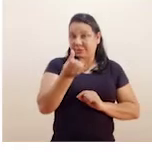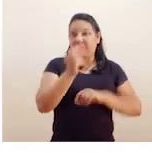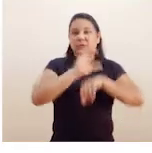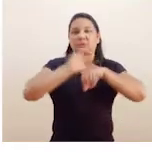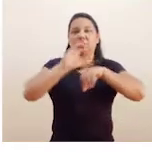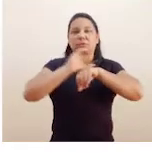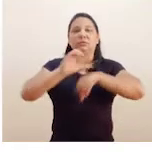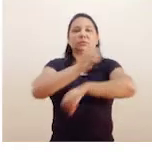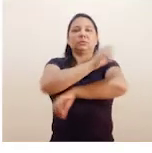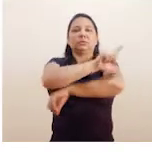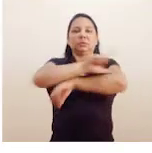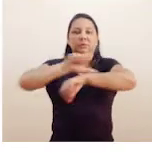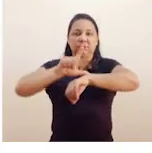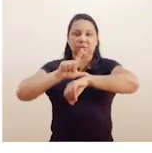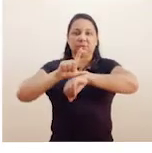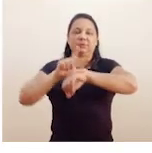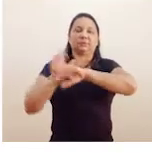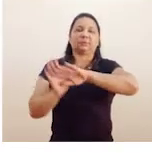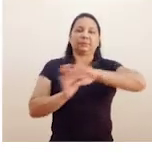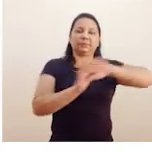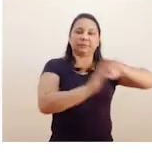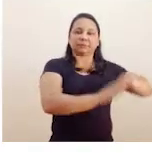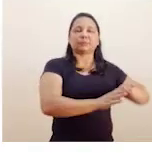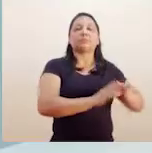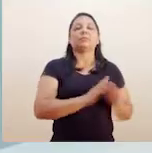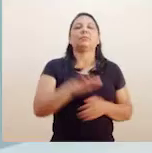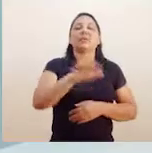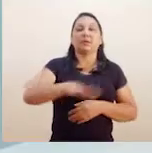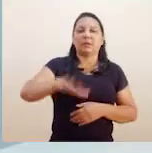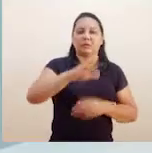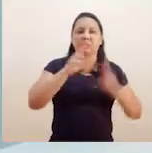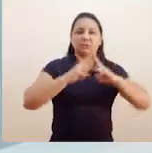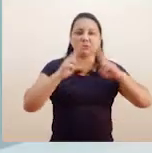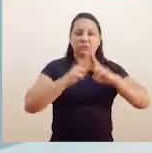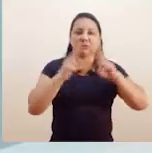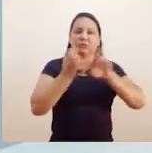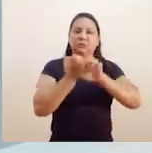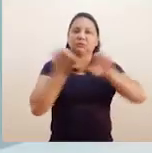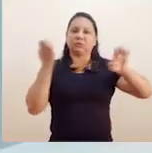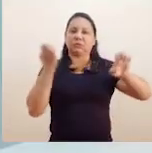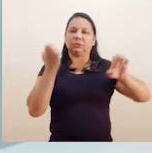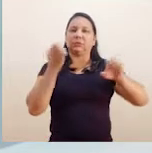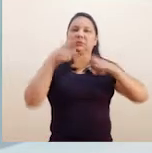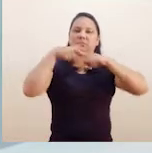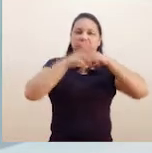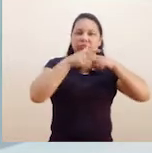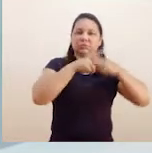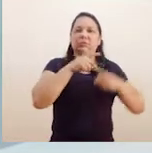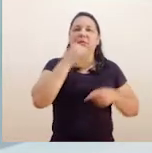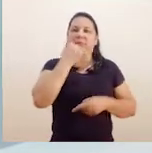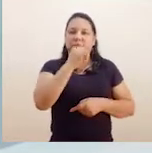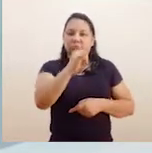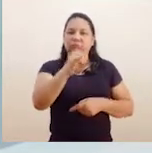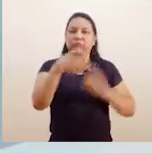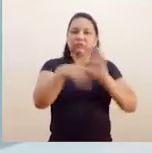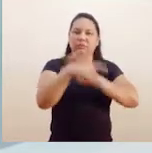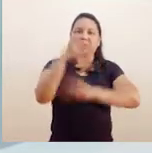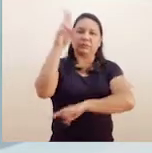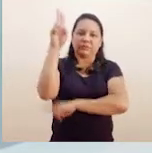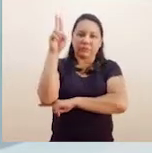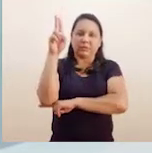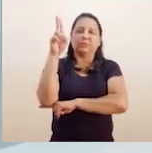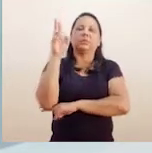seis acadêmicos dos cursos de licenciatura. E olha só, o ramo estudantil do Instituto de Engenheiros